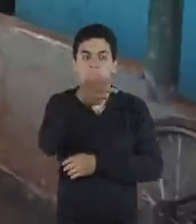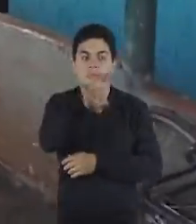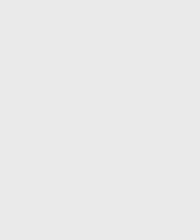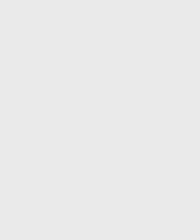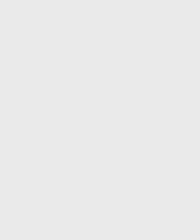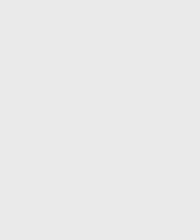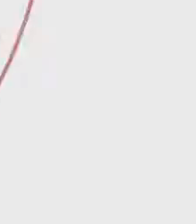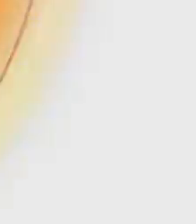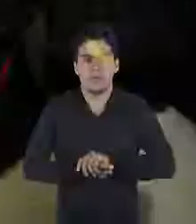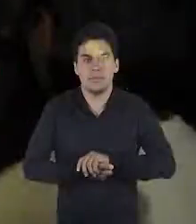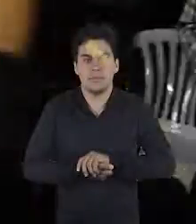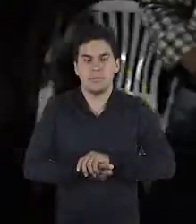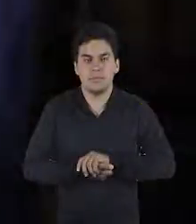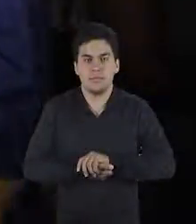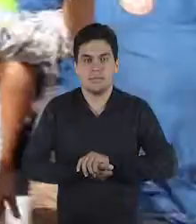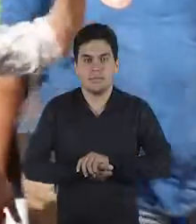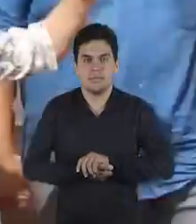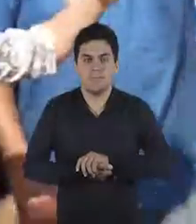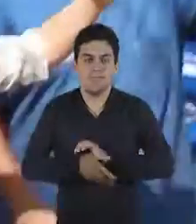15.